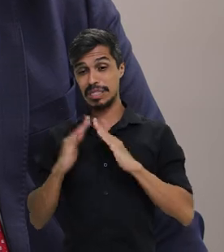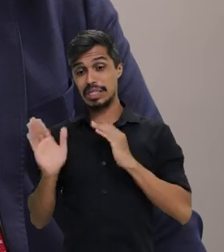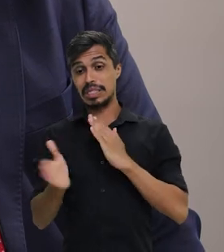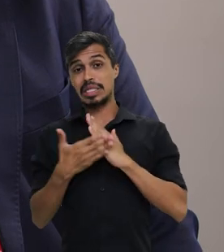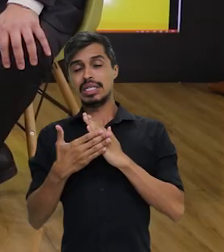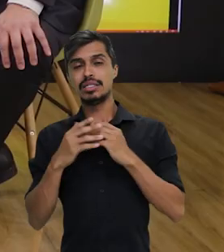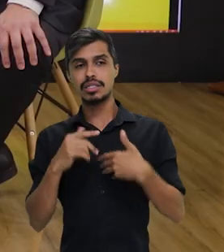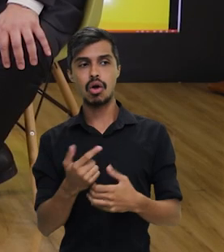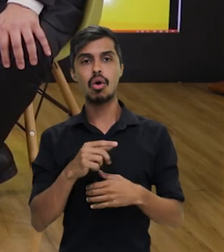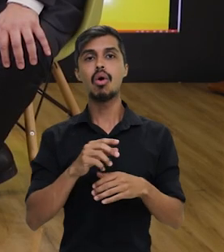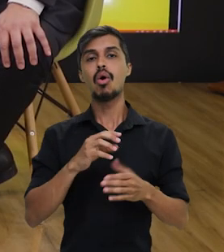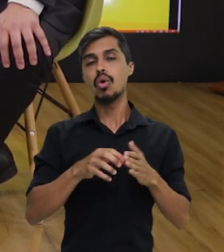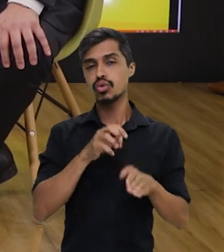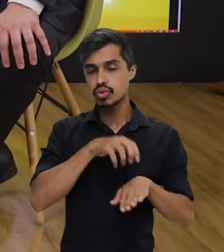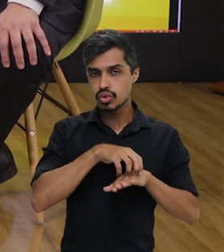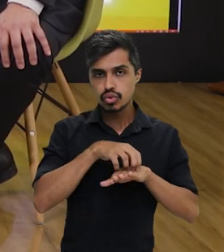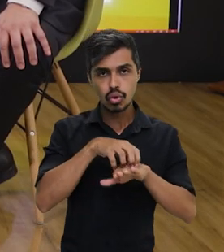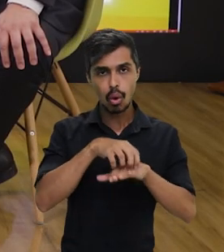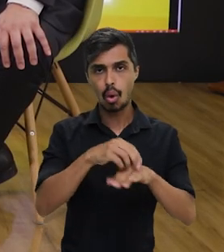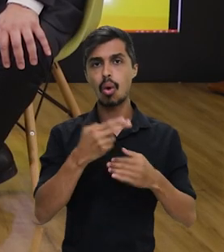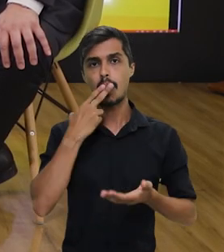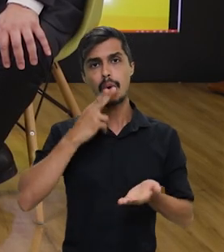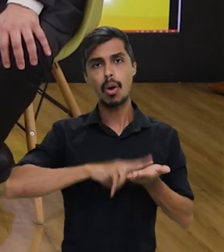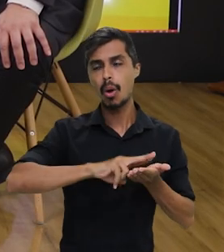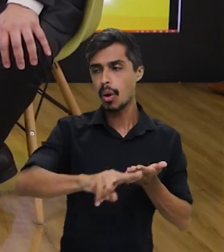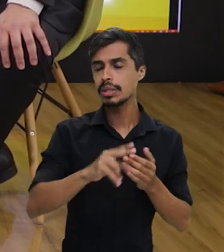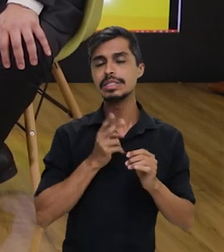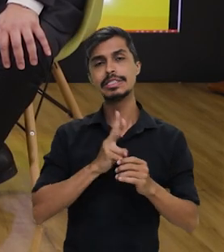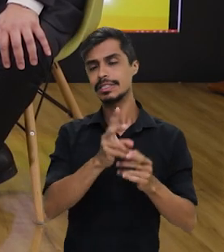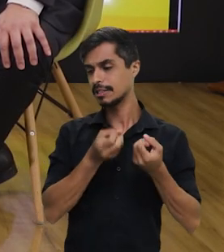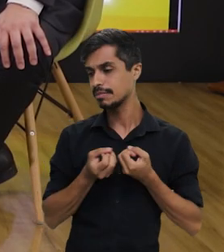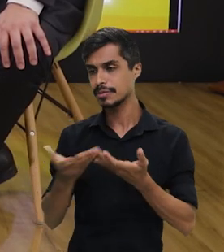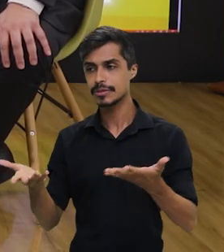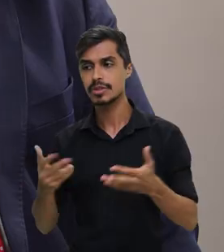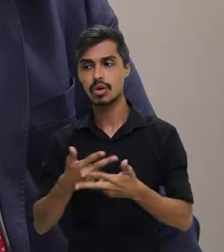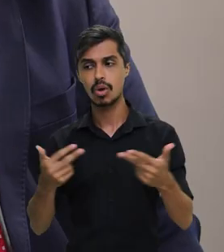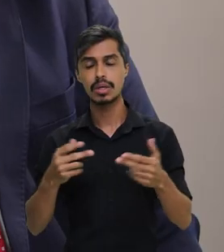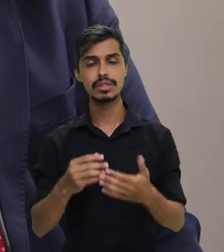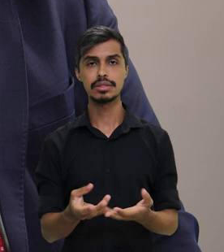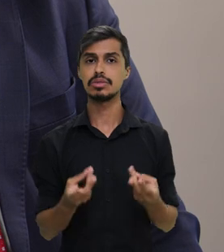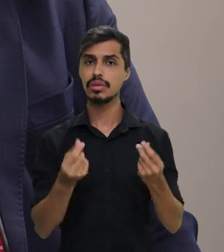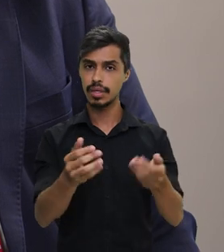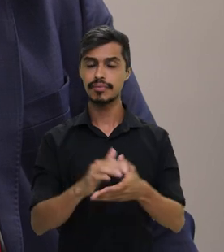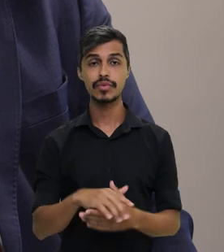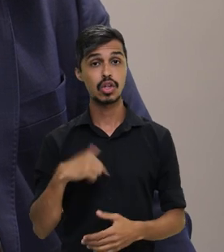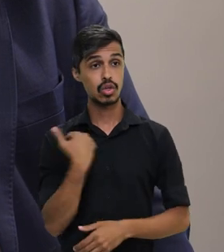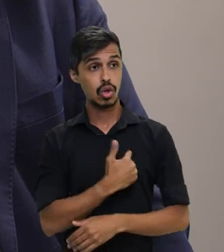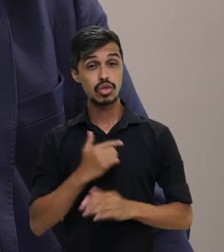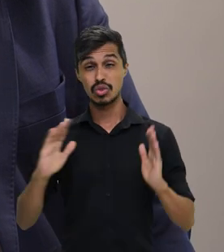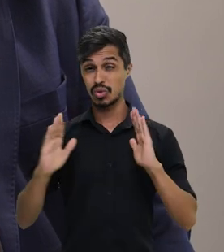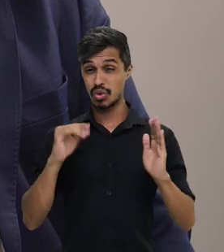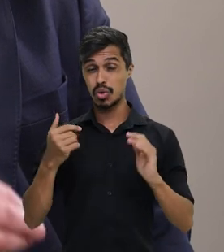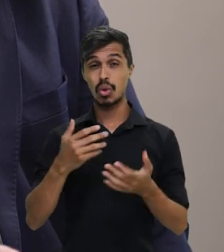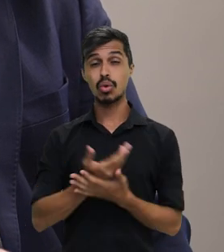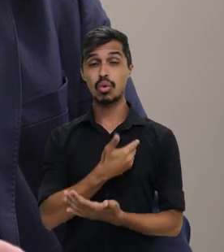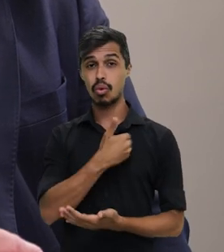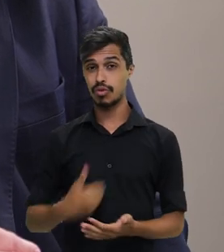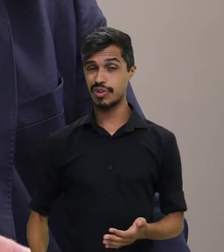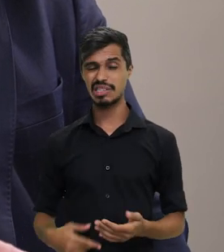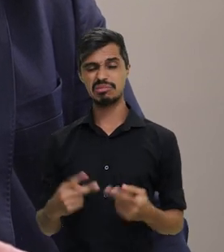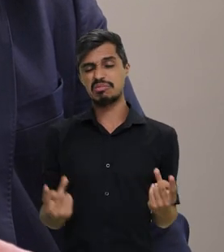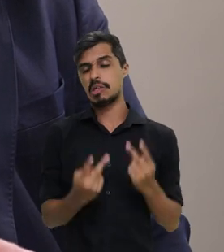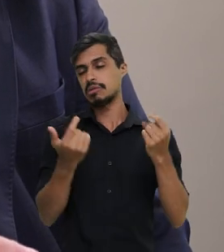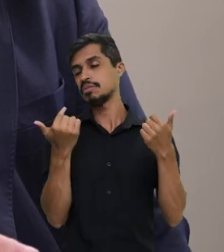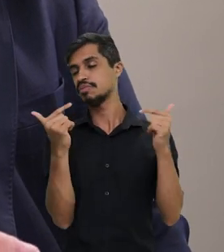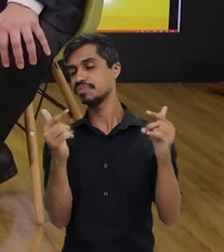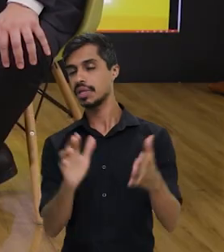mercadoria para eles. Então, acho que isso reforçou muito aqui a importância da empresa. Por mais que a gente estivesse em um governo que não valorizasse